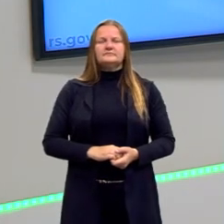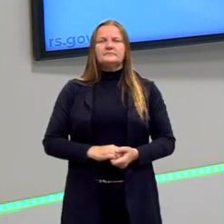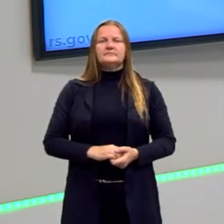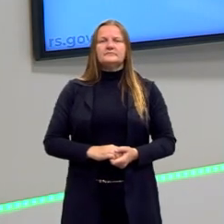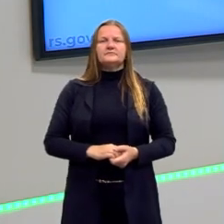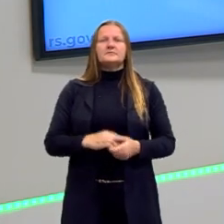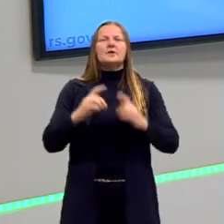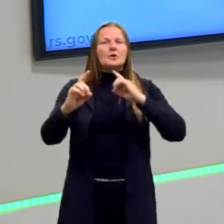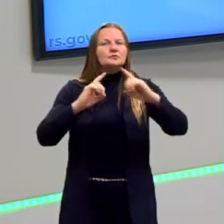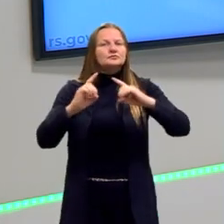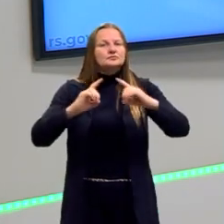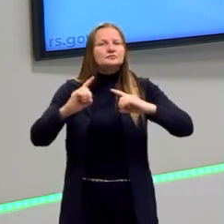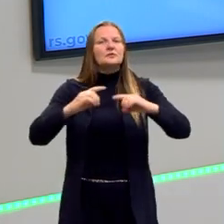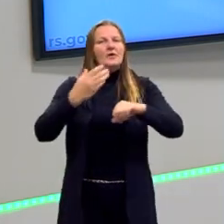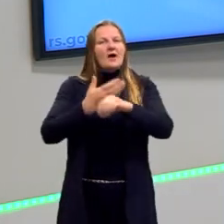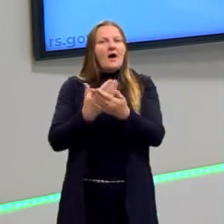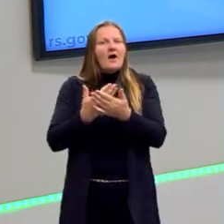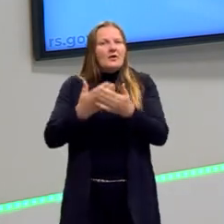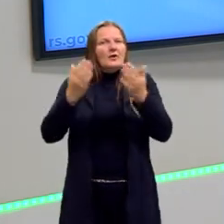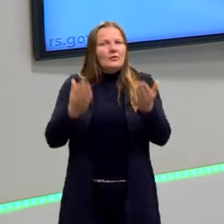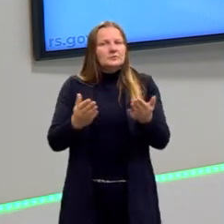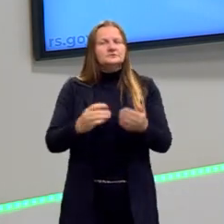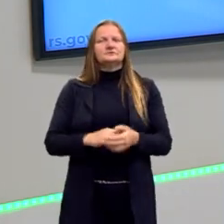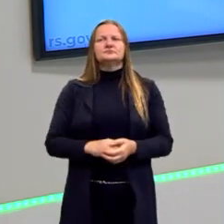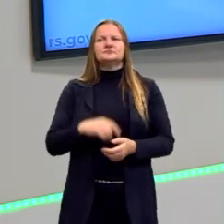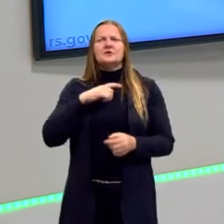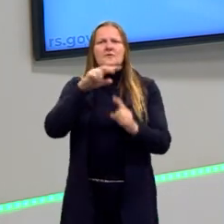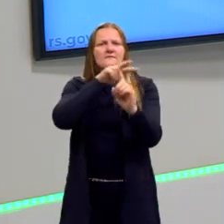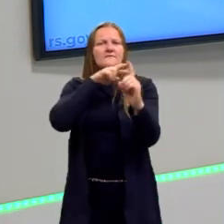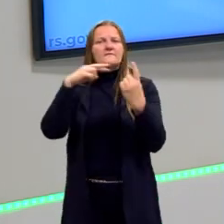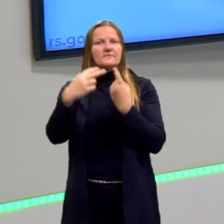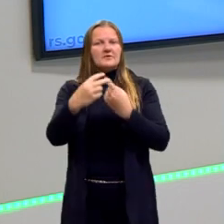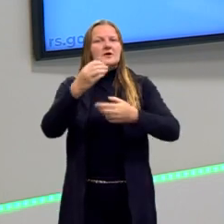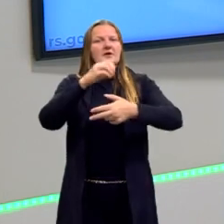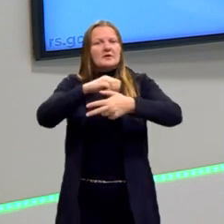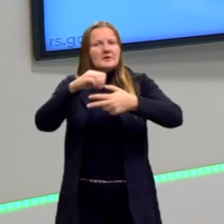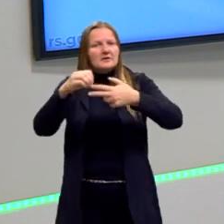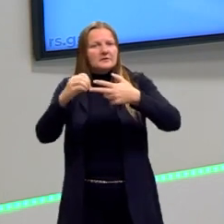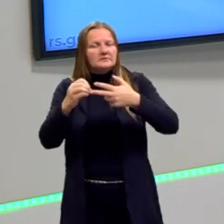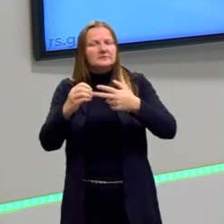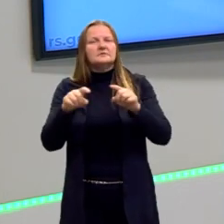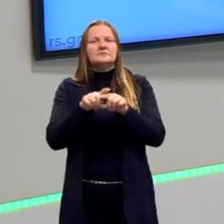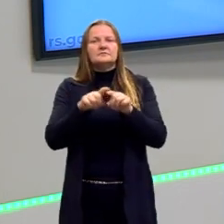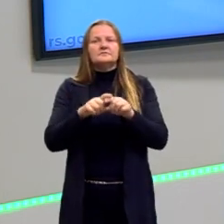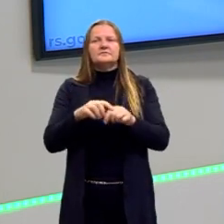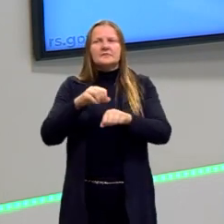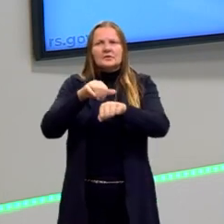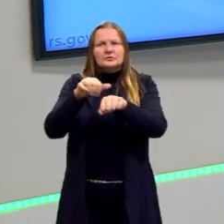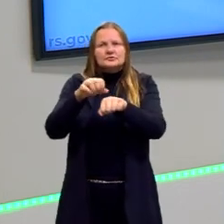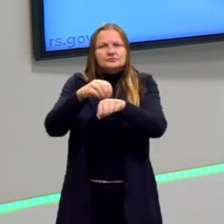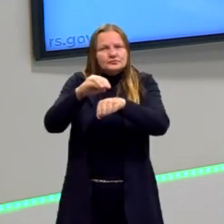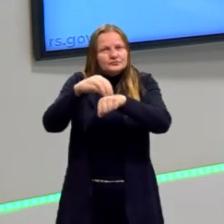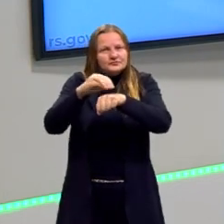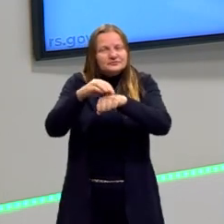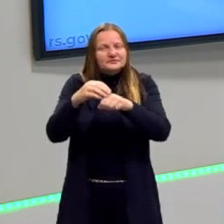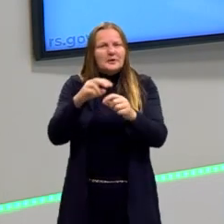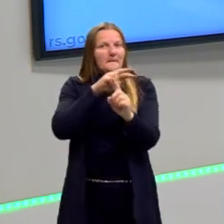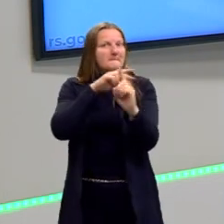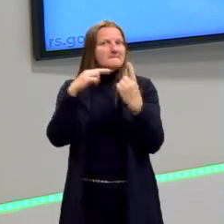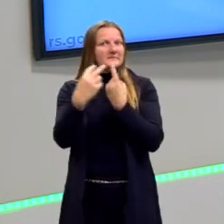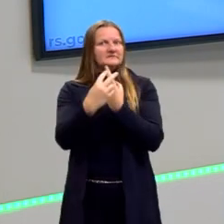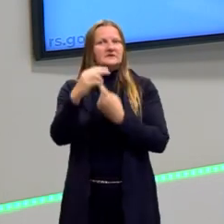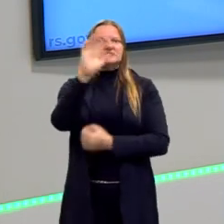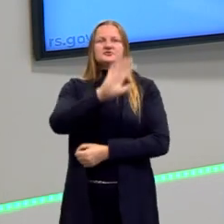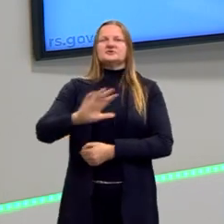discutir na aula de hoje, bem bacana, acho que é importante você ter essa visão para o Enem. E aquela dica que eu te dei no início da aula, elas são perspectivas